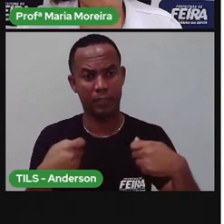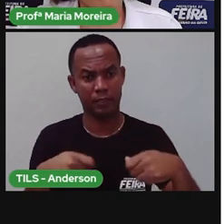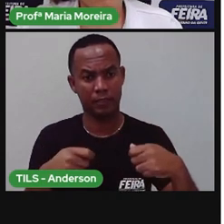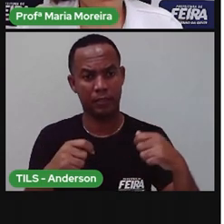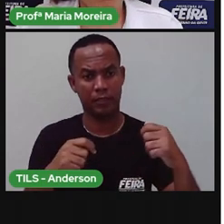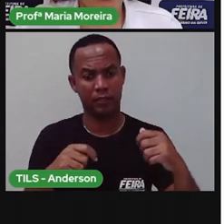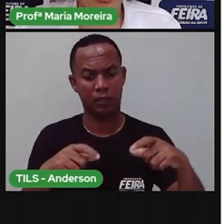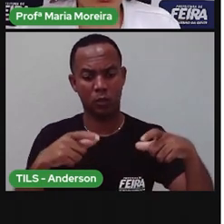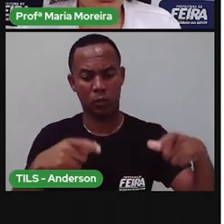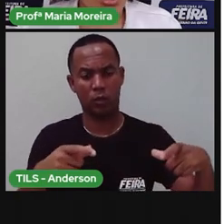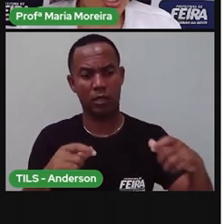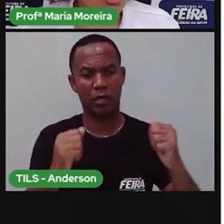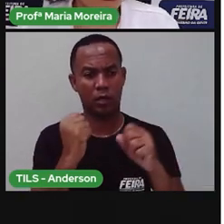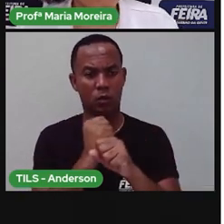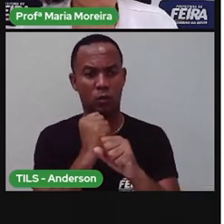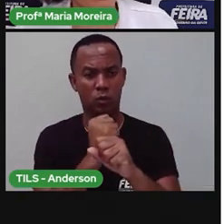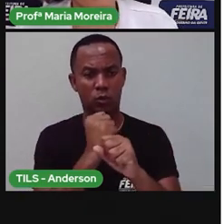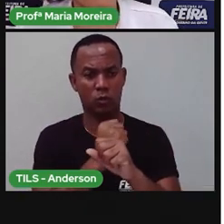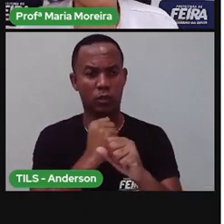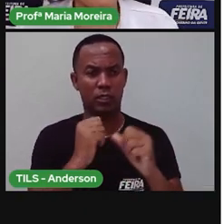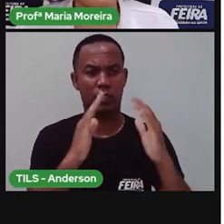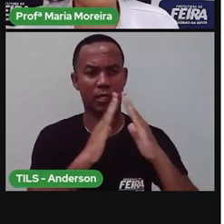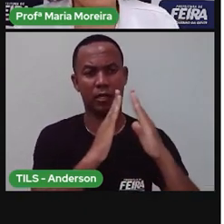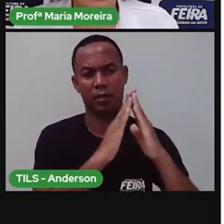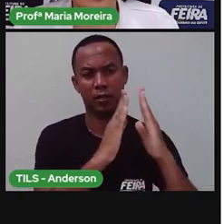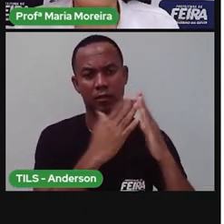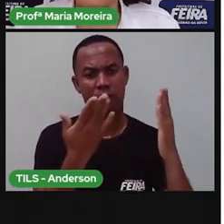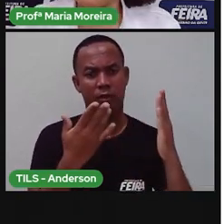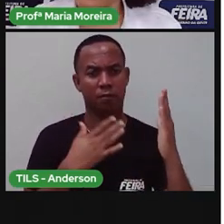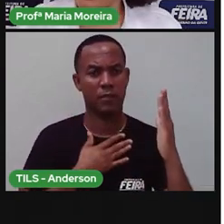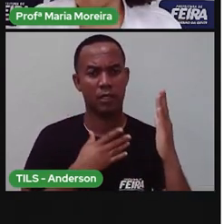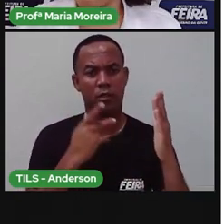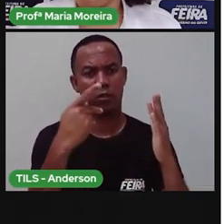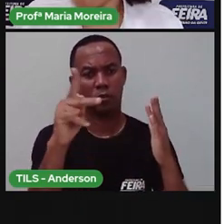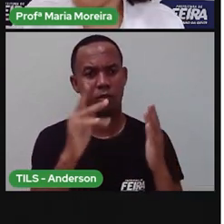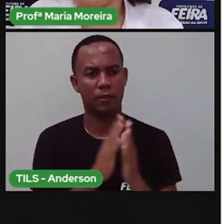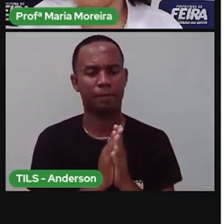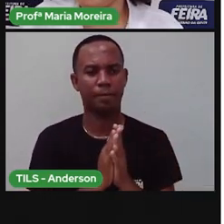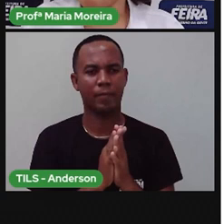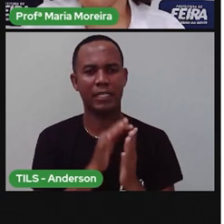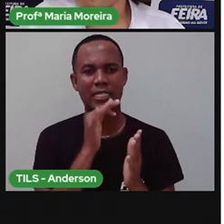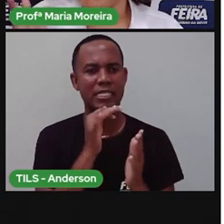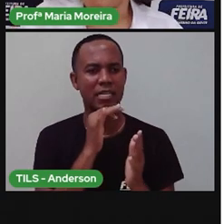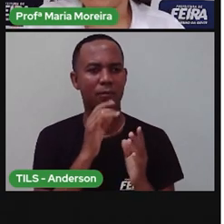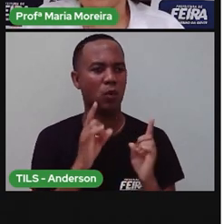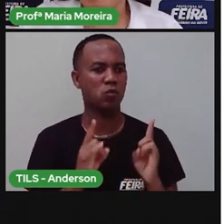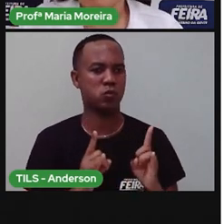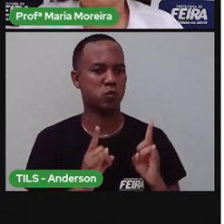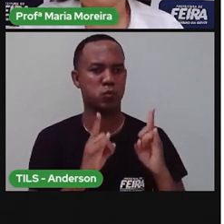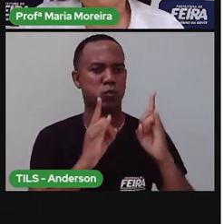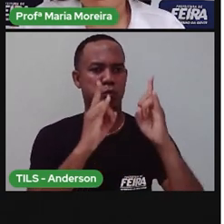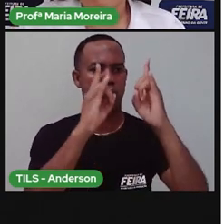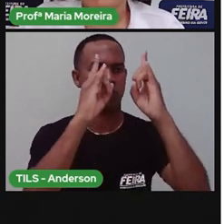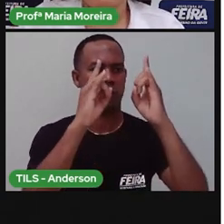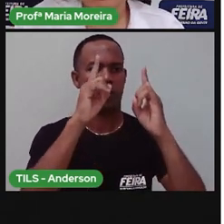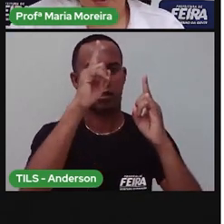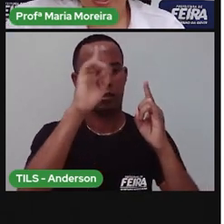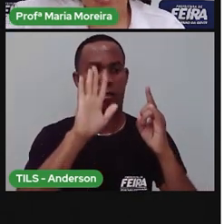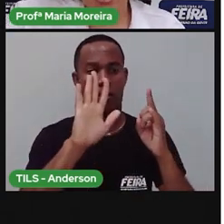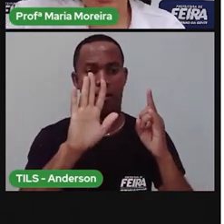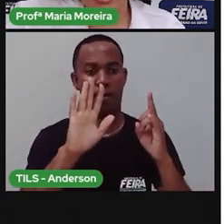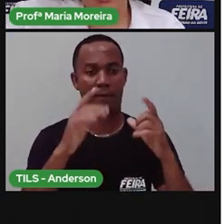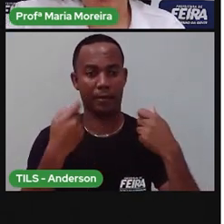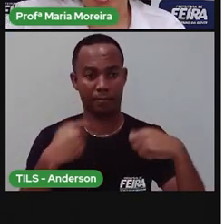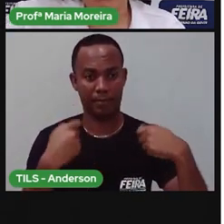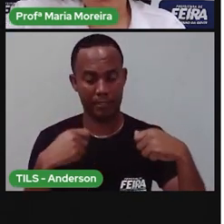abrigos. Porque é no solo que a gente constrói o quê? As nossas casas. Ah, eu moro em apartamento. O apartamento é no alto. Mas o seu